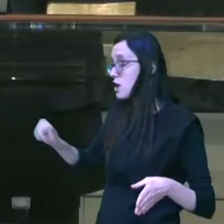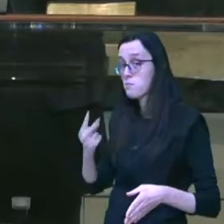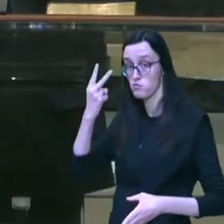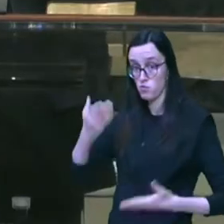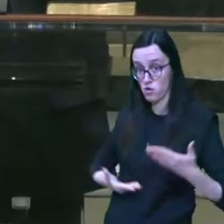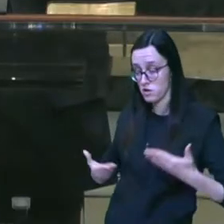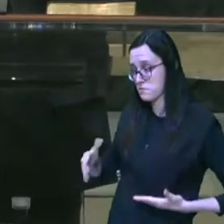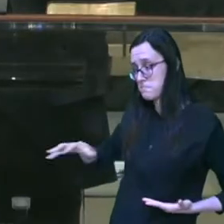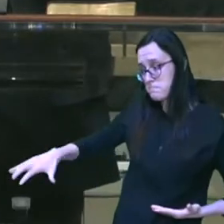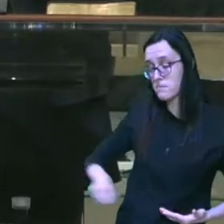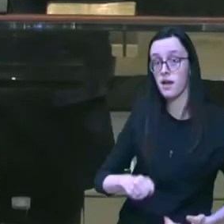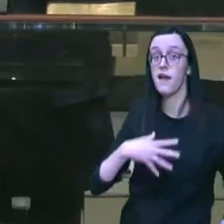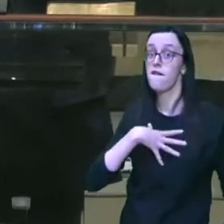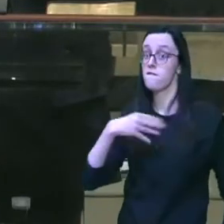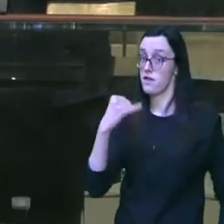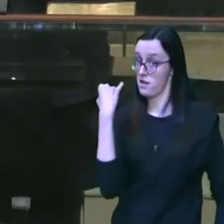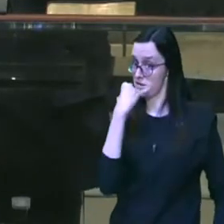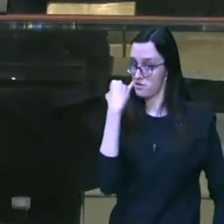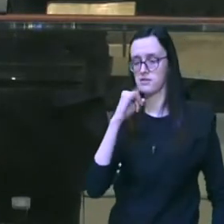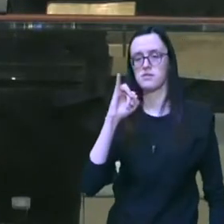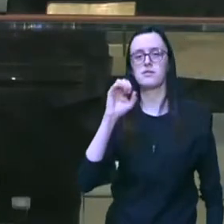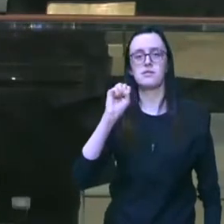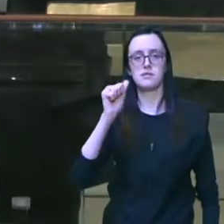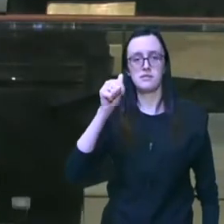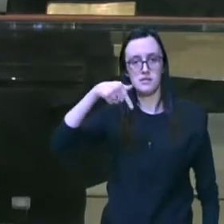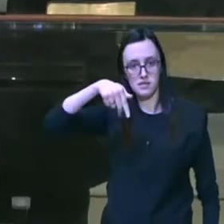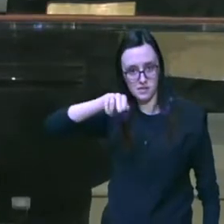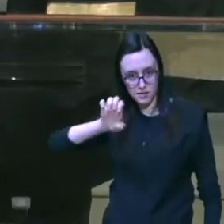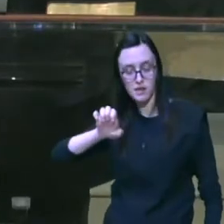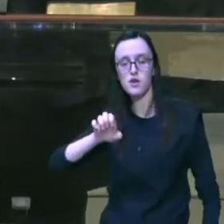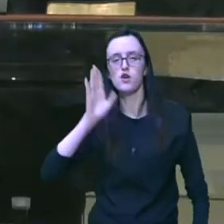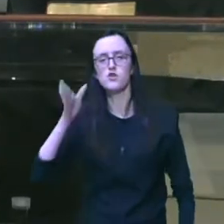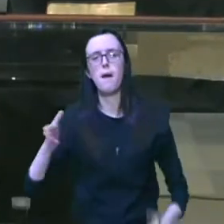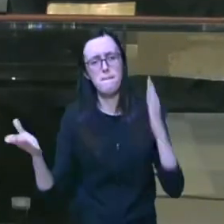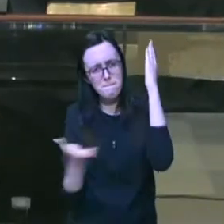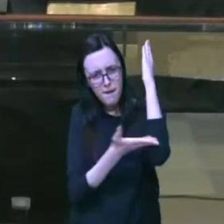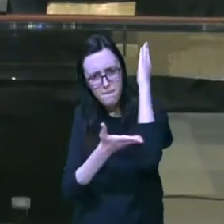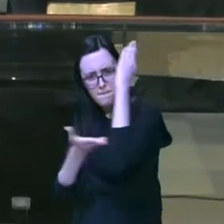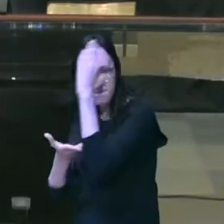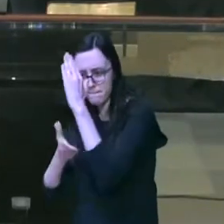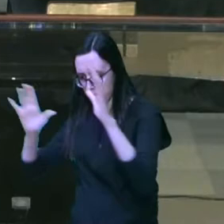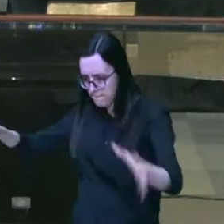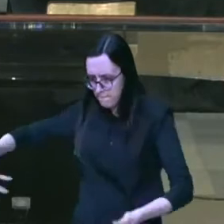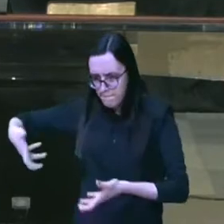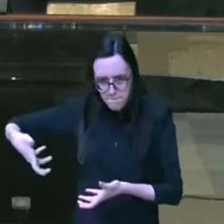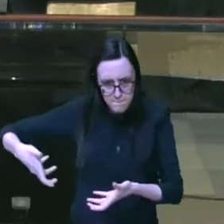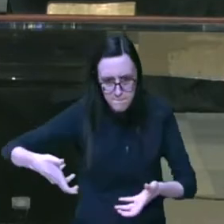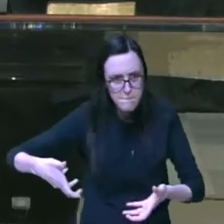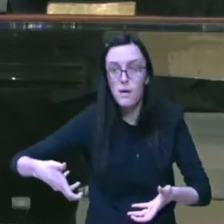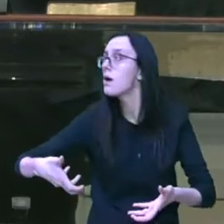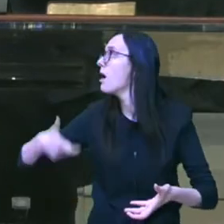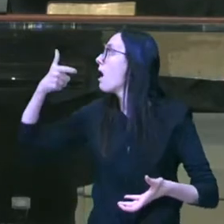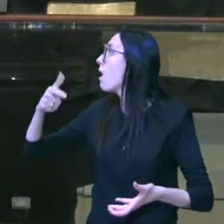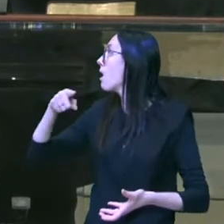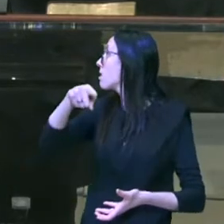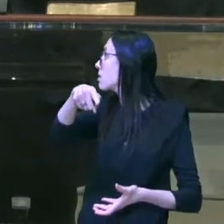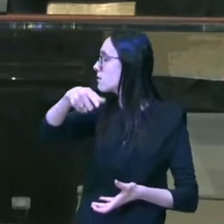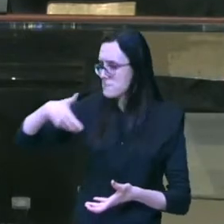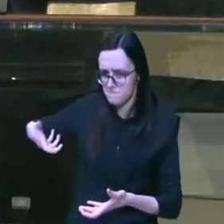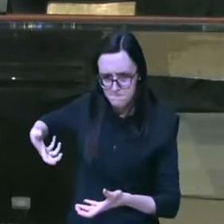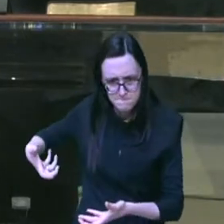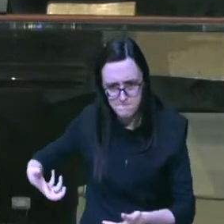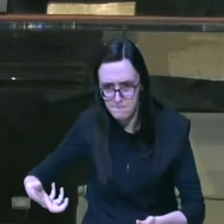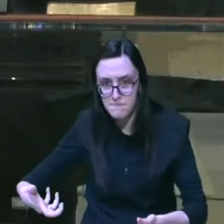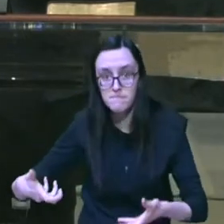seu filho depois de cortar a lenha para o holocausto partiu em direção ao lugar que Deus lhe havia lhe indicado